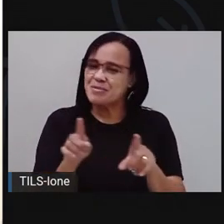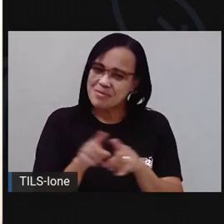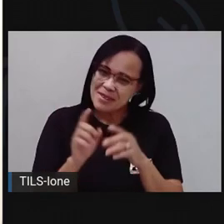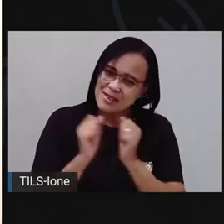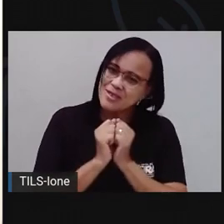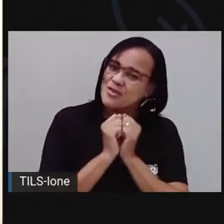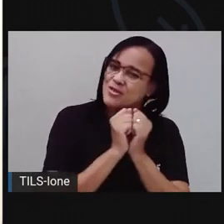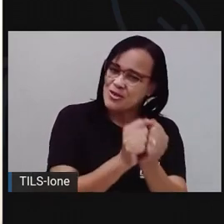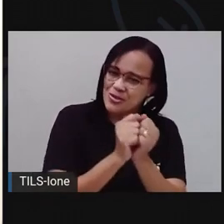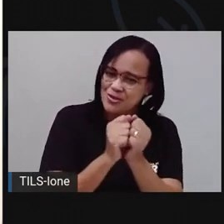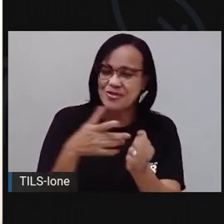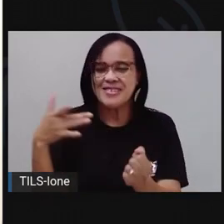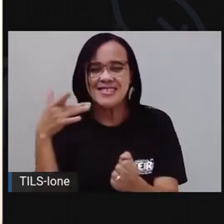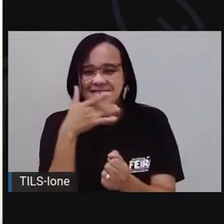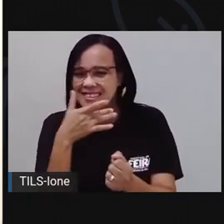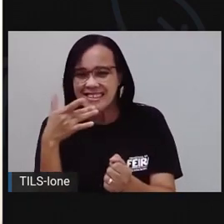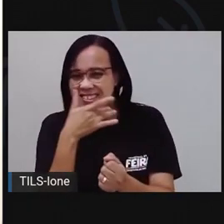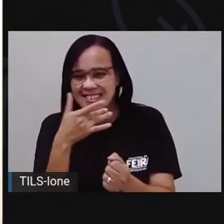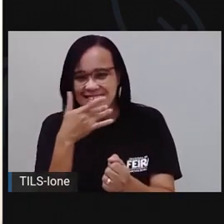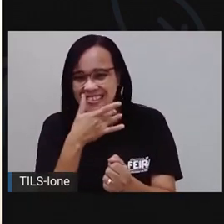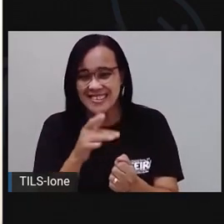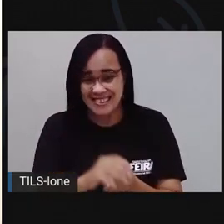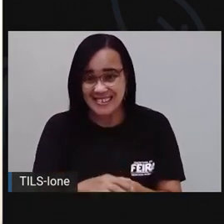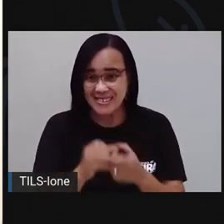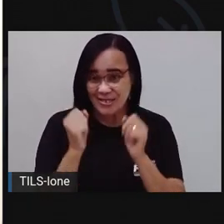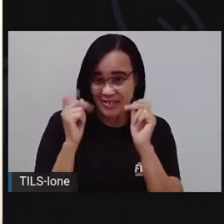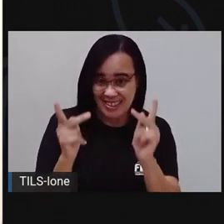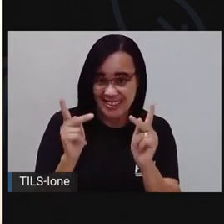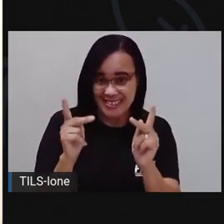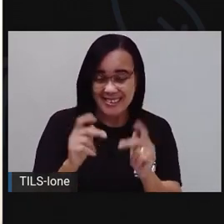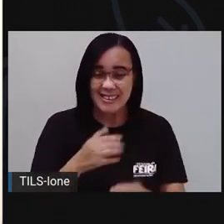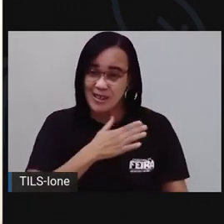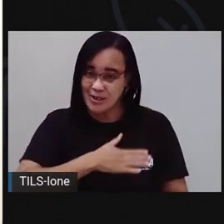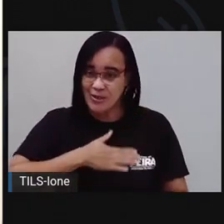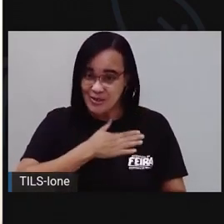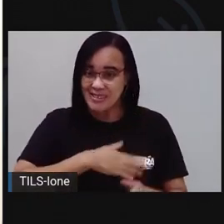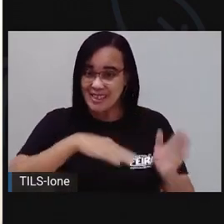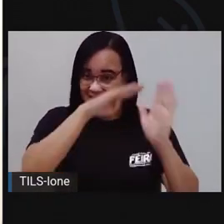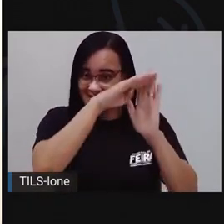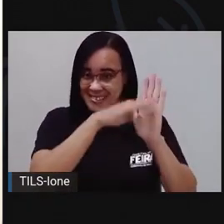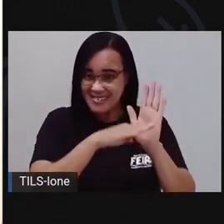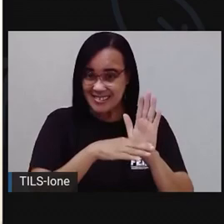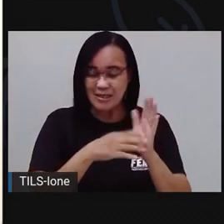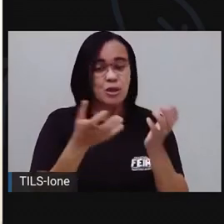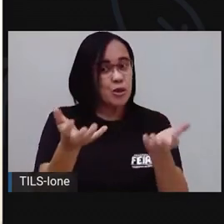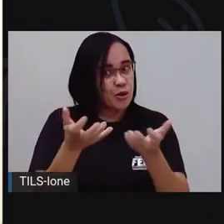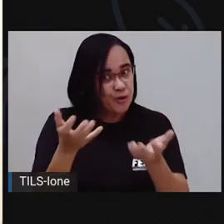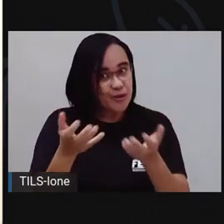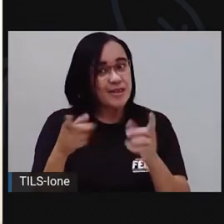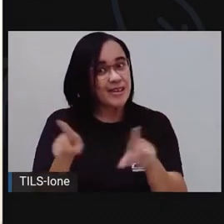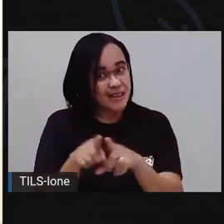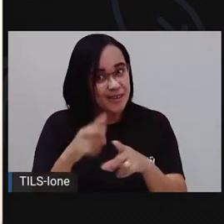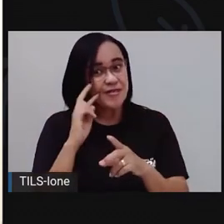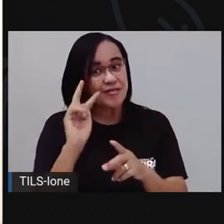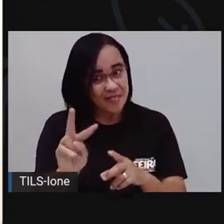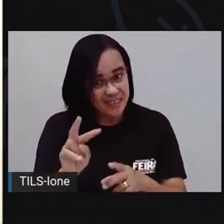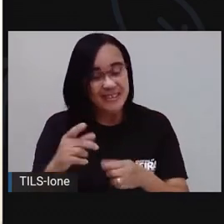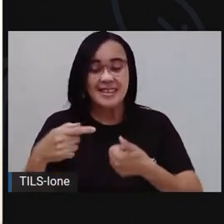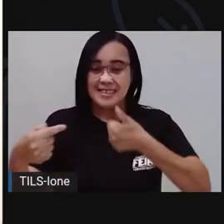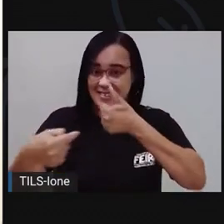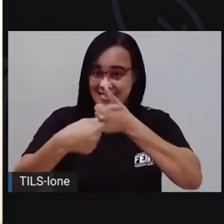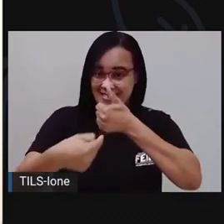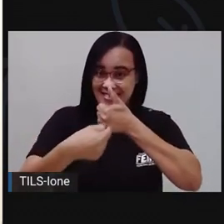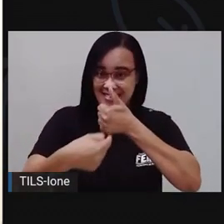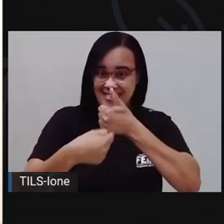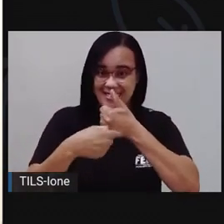o cuscuz que você fez com a mamãe. Tá joia? Gostaram da receita? Quero ver todo mundo fazendo e marcando a gente aí, tá bom? Um